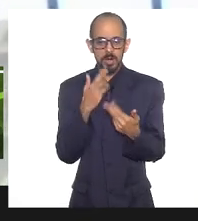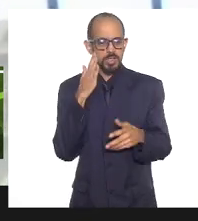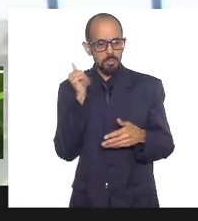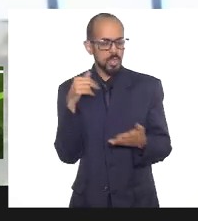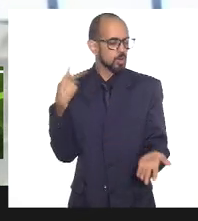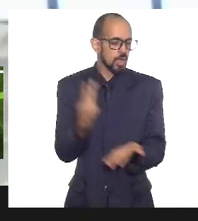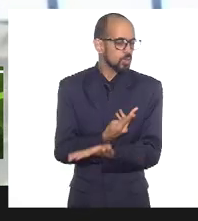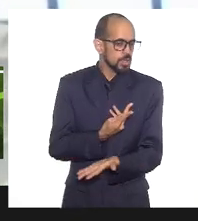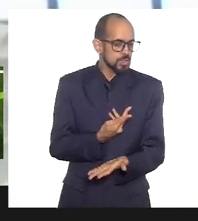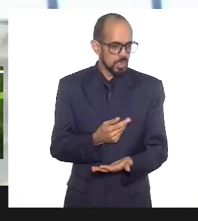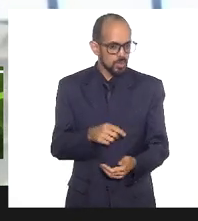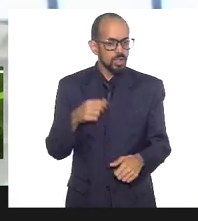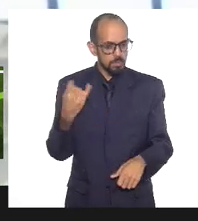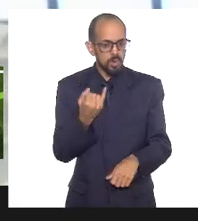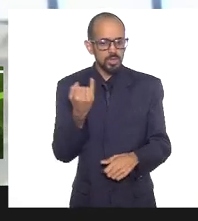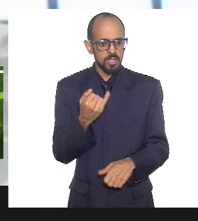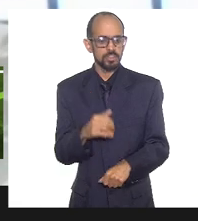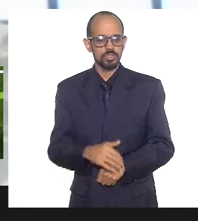acontecendo.